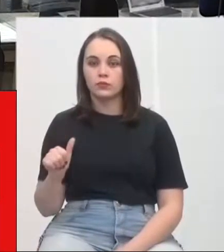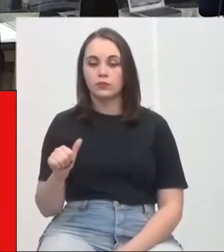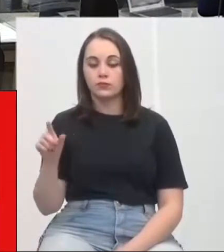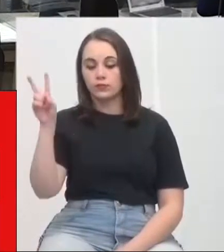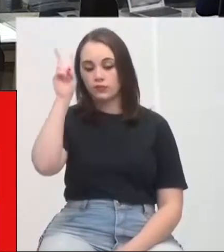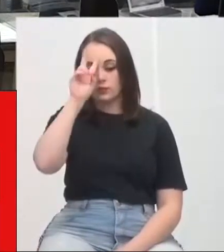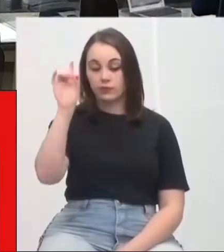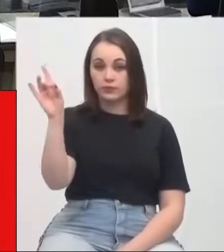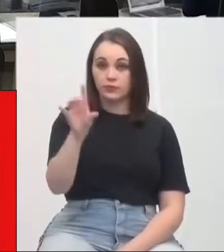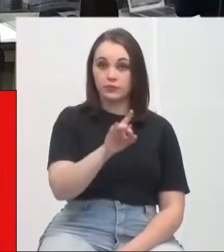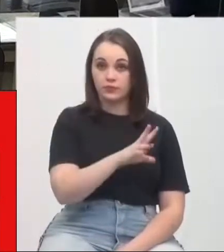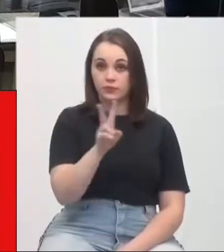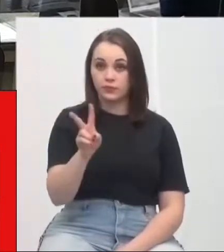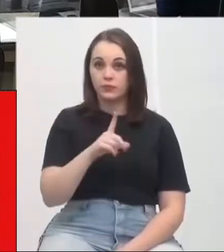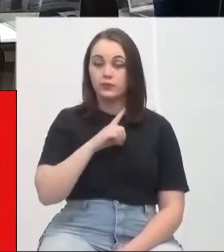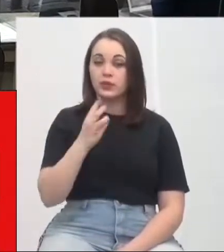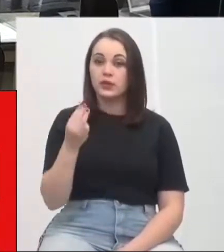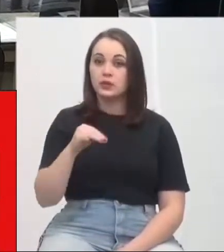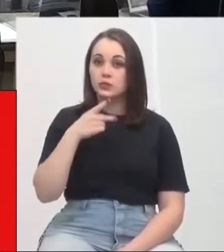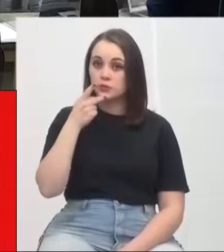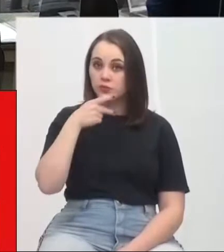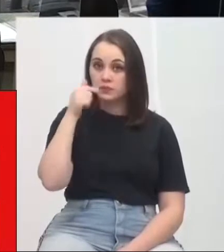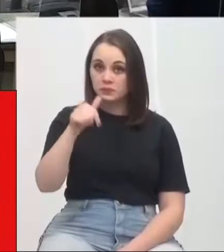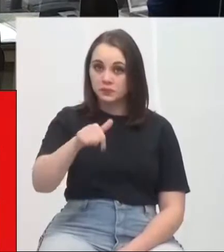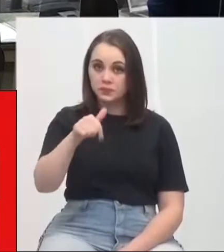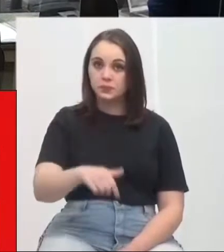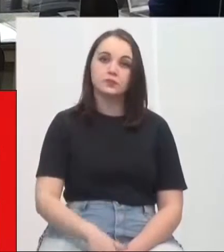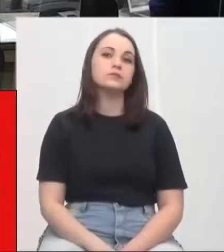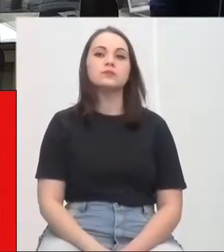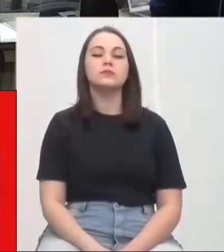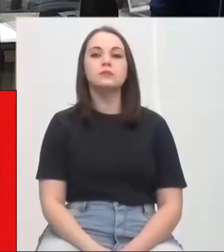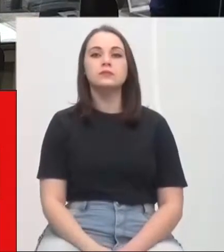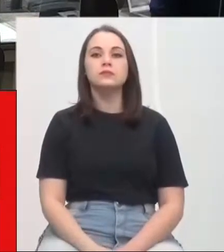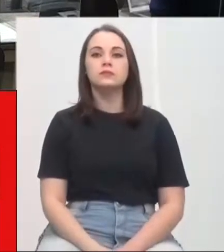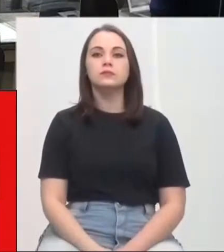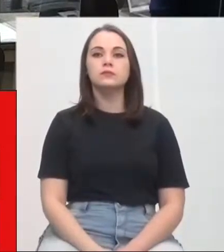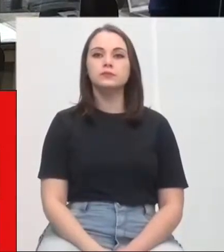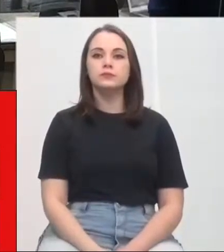que cada vereador dispõe de 3 minutos e meio. Sortear, irmão.